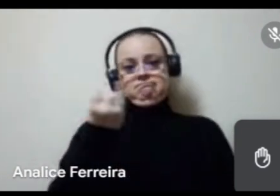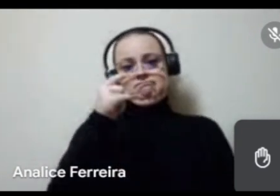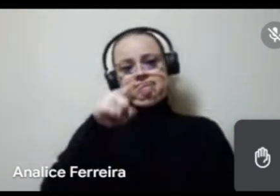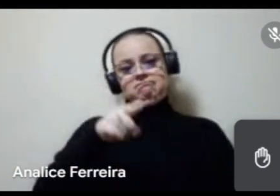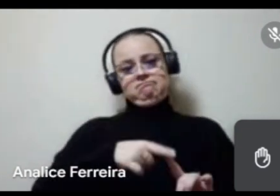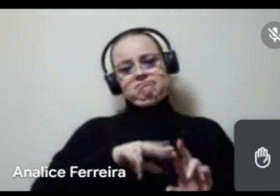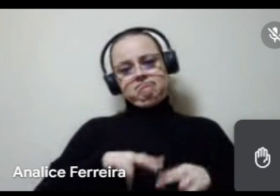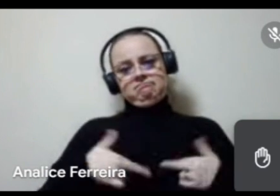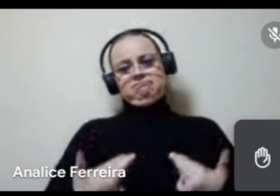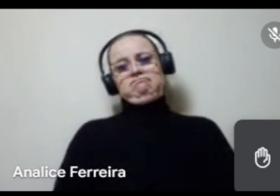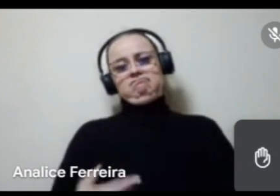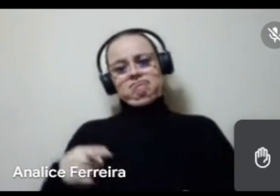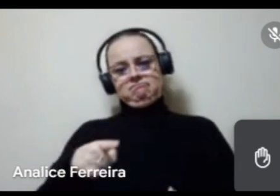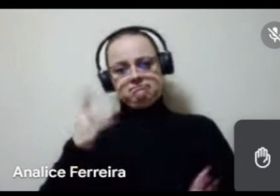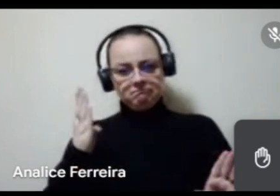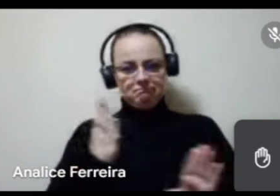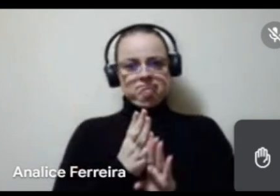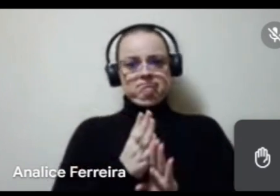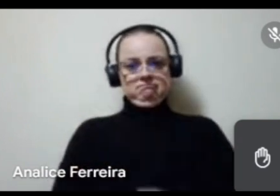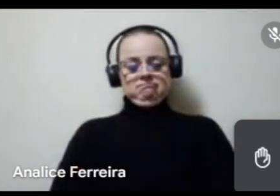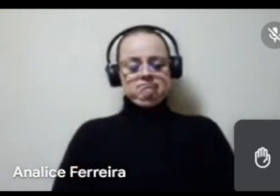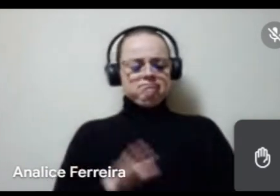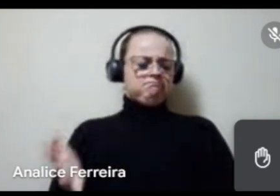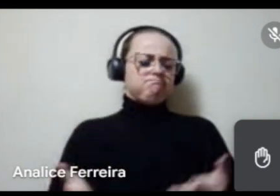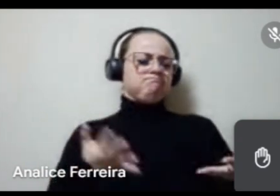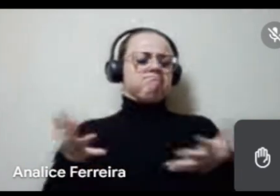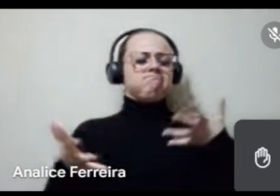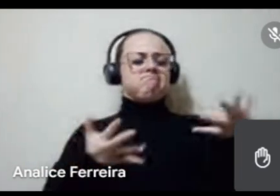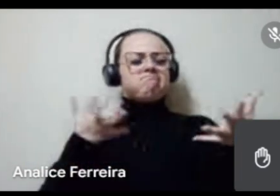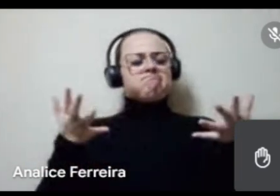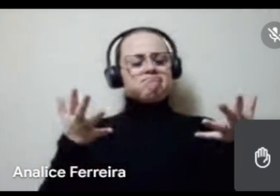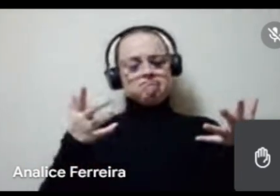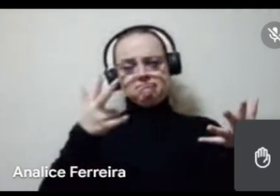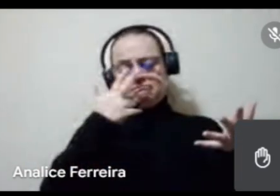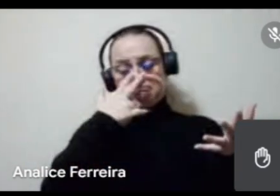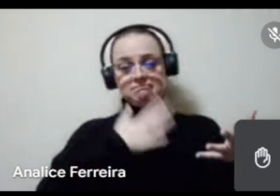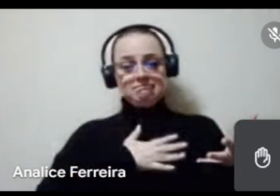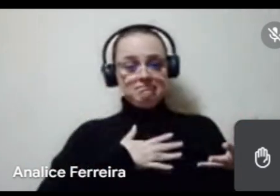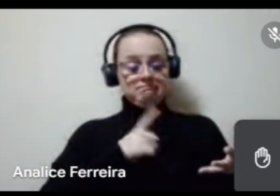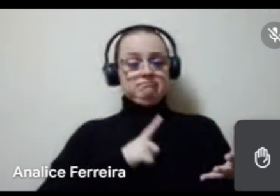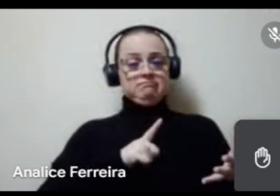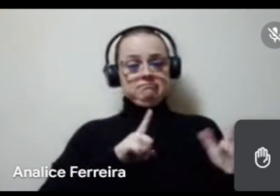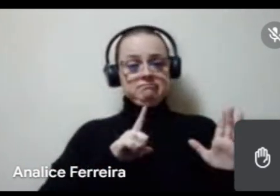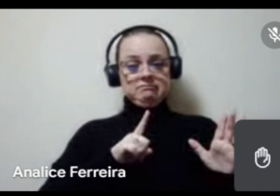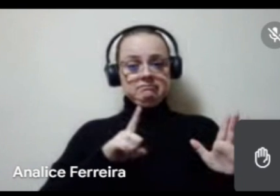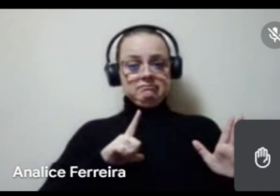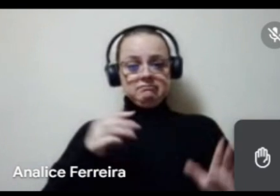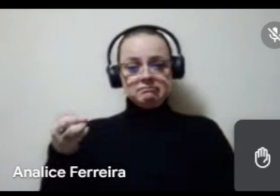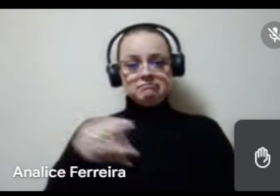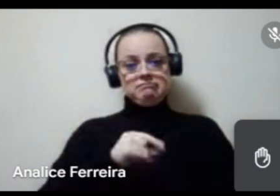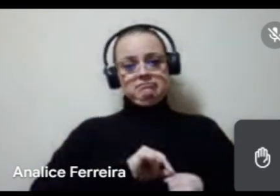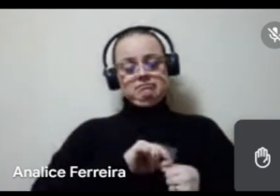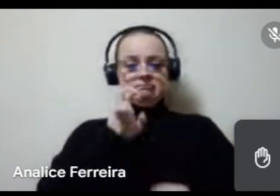reunião, esse tipo de encontro, é maravilhoso, principalmente para mim, que me enquadro nos novos fazedores de